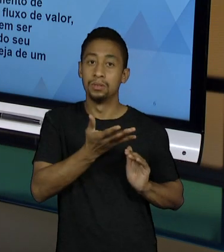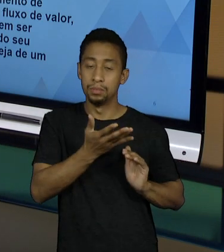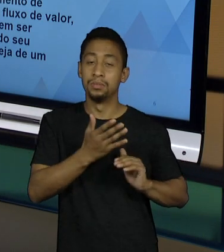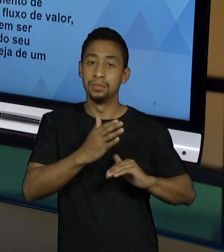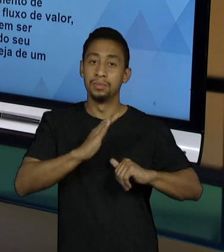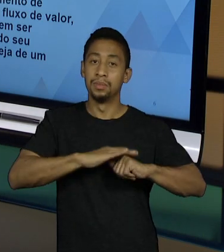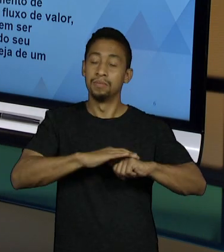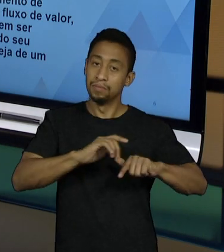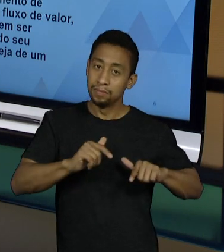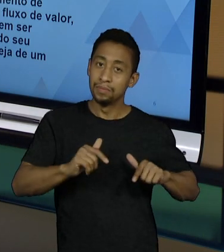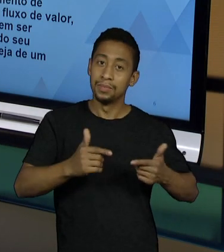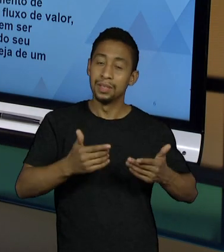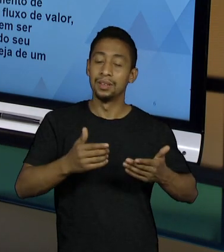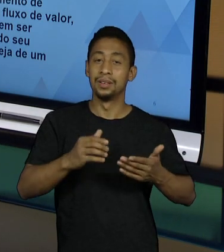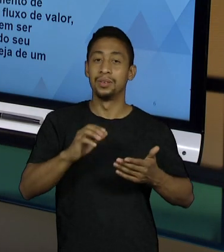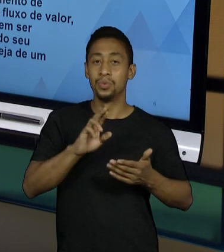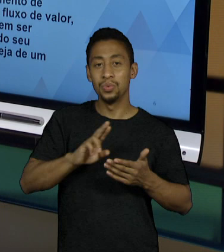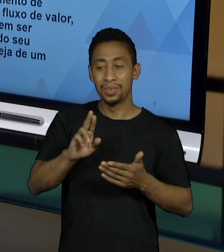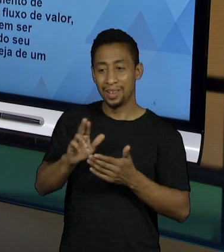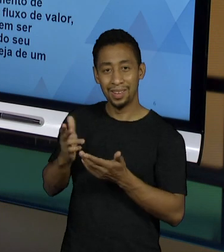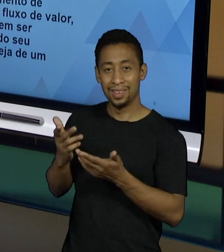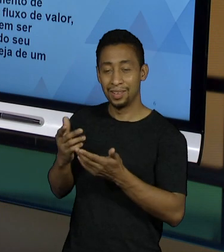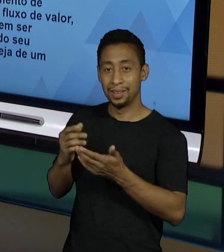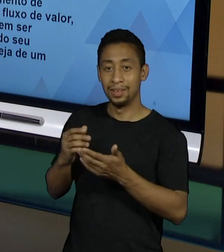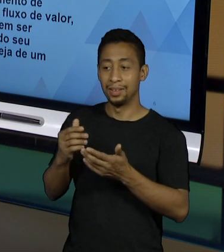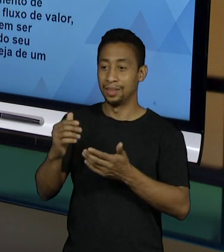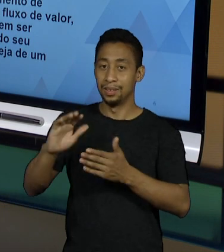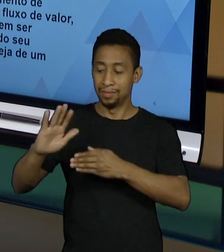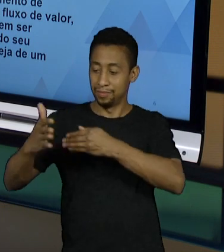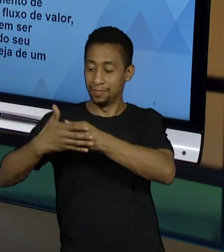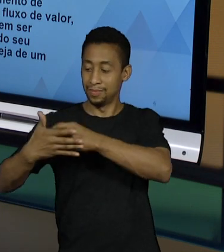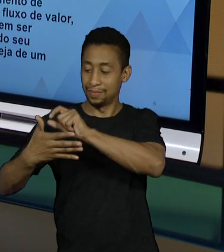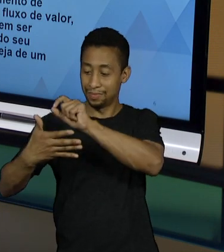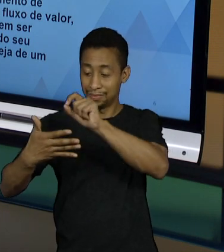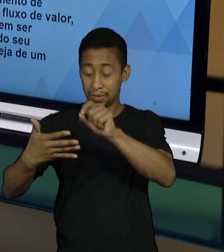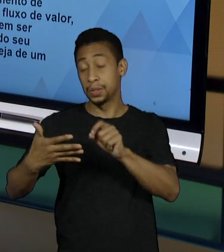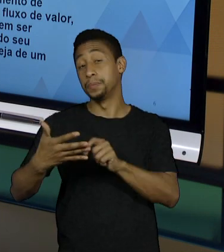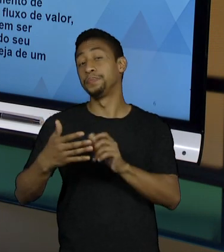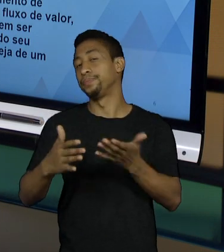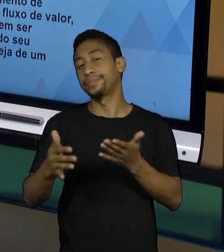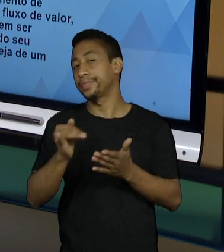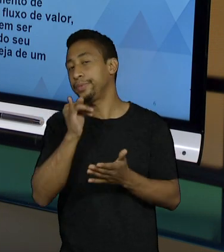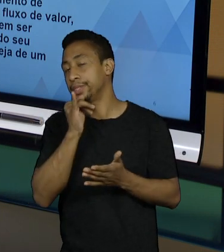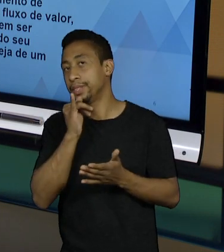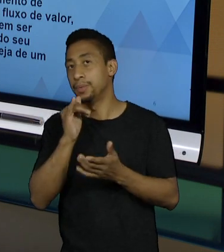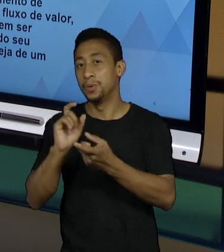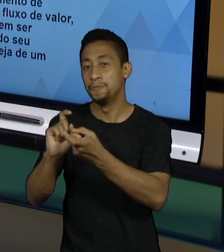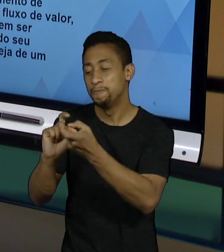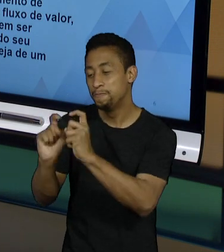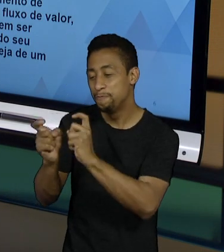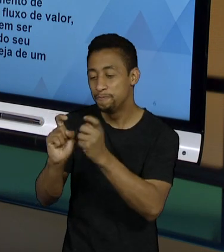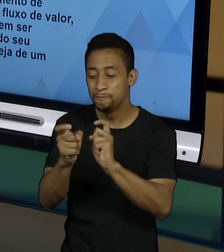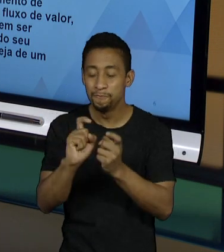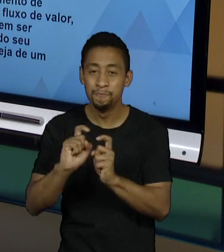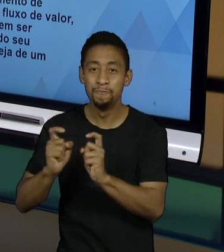essas ferramentas e métodos. Por exemplo, o brainstorming, posso utilizar em várias